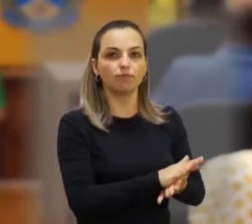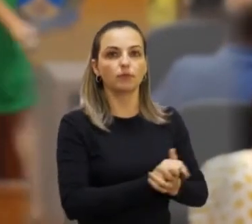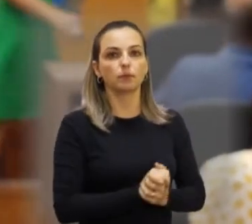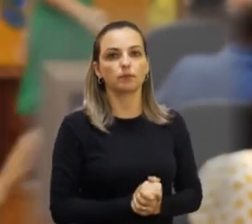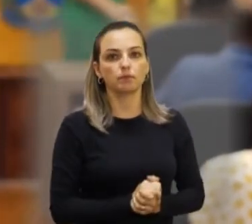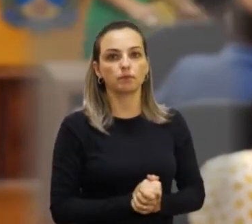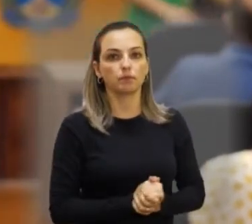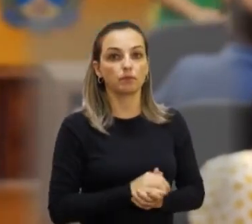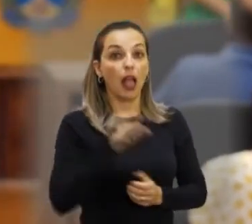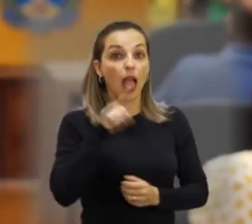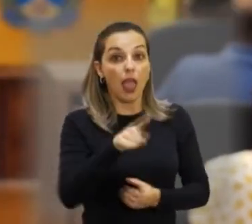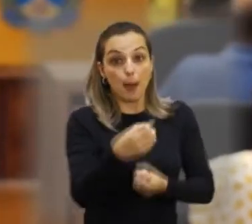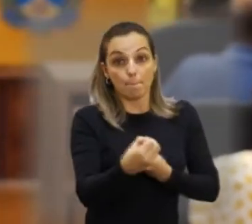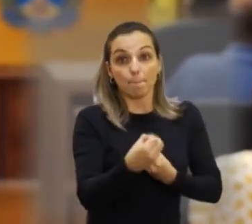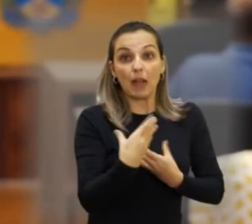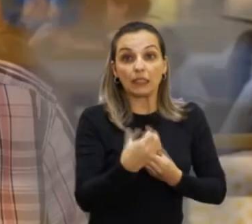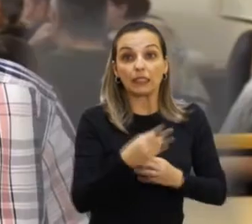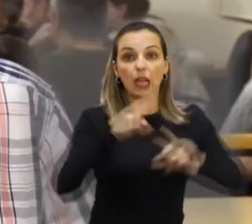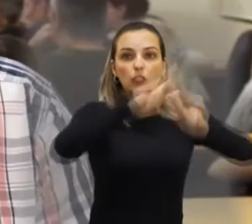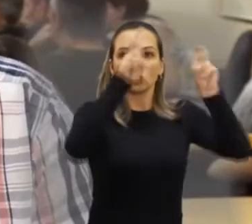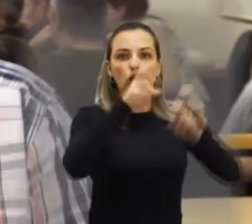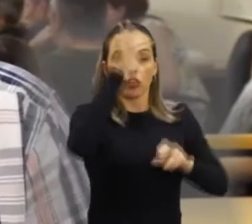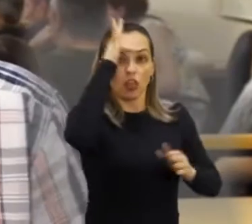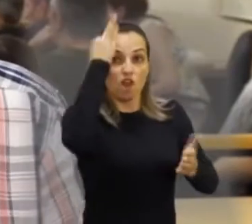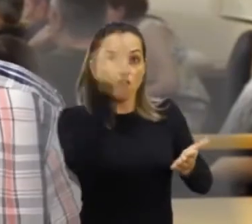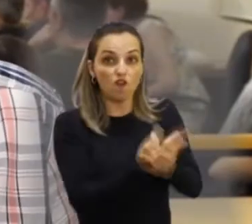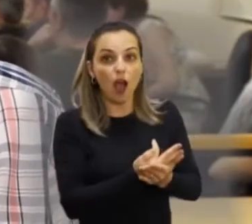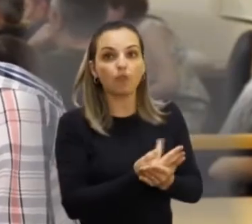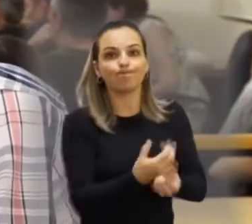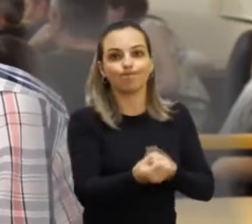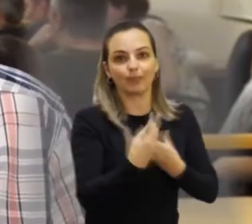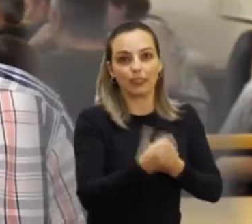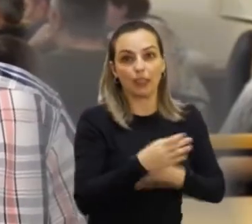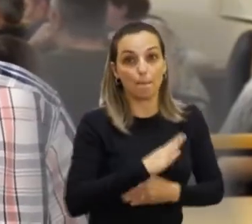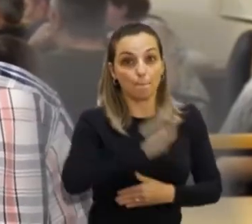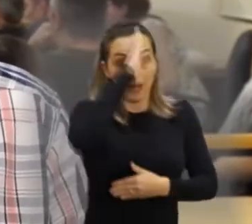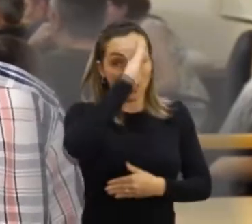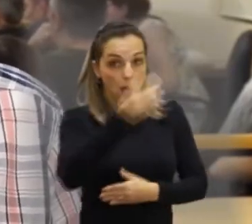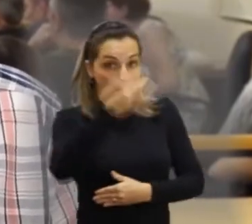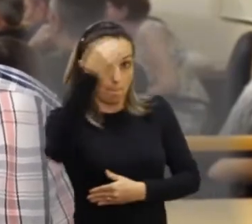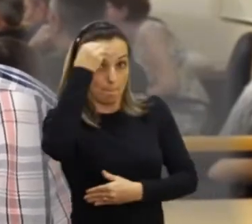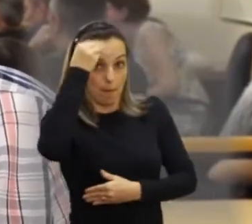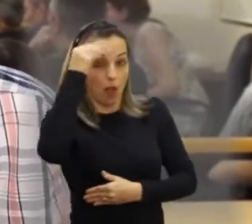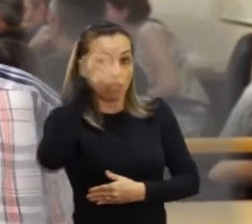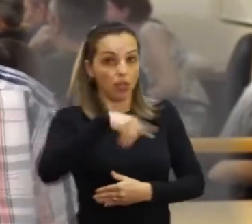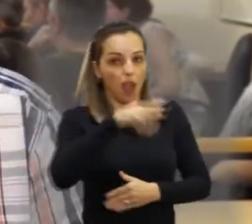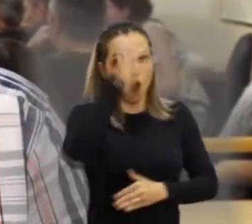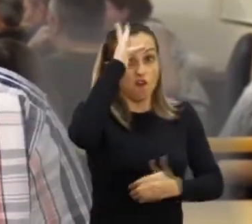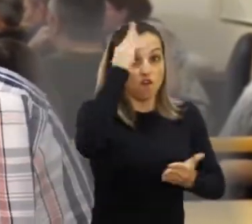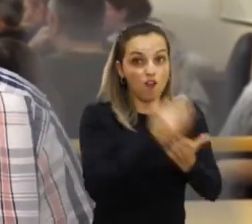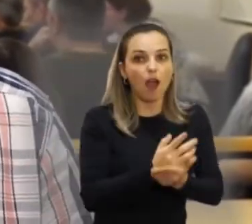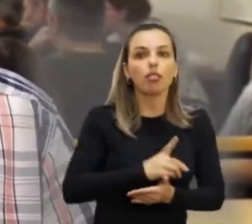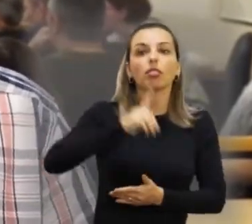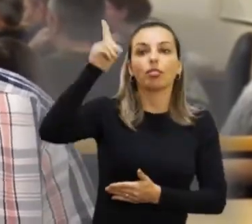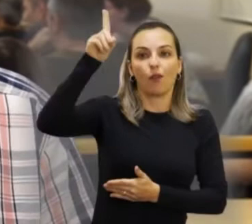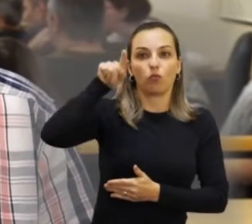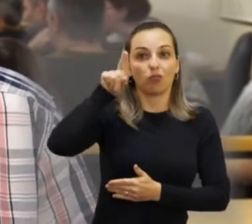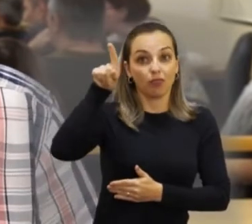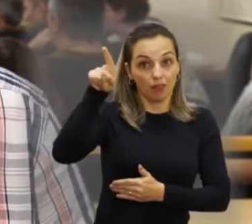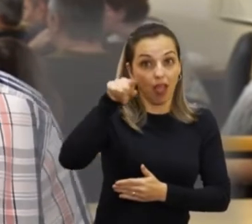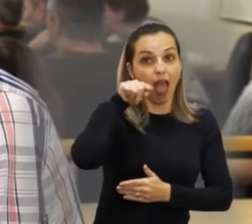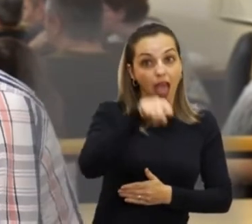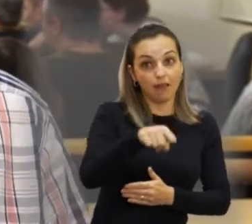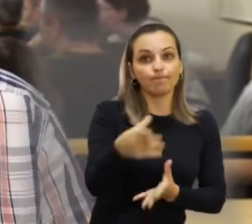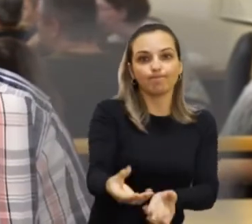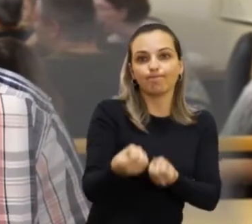Sozinho, eu não teria conseguido nada disso. Isso ele deixou para a gente. Acho que o maior legado dele é a fé que ele tem em Deus